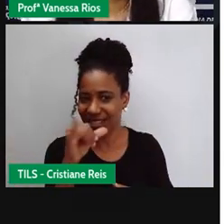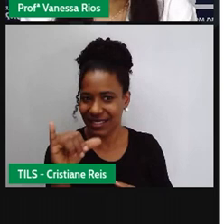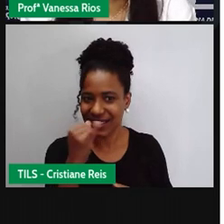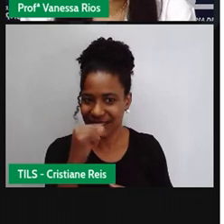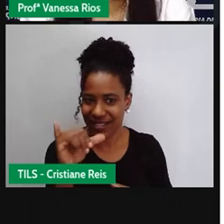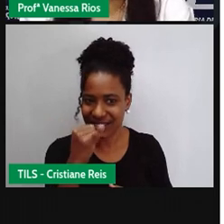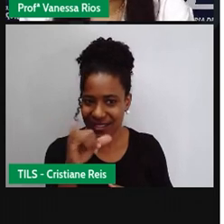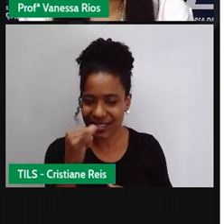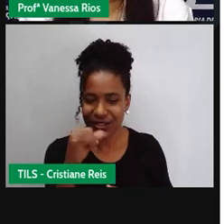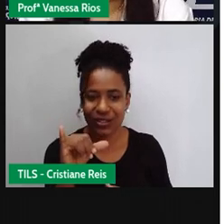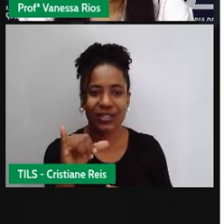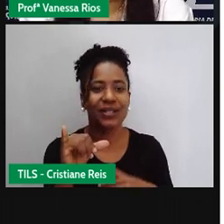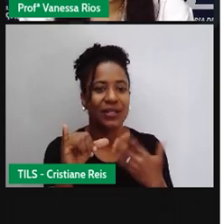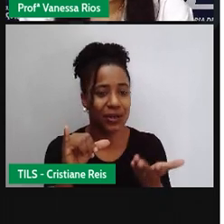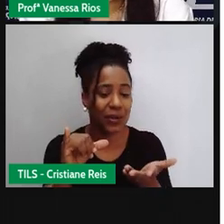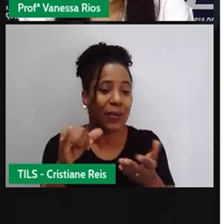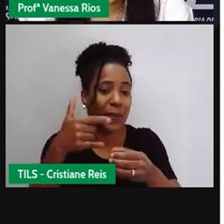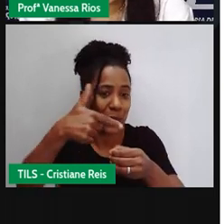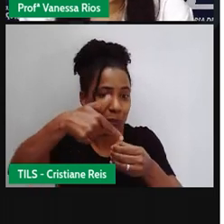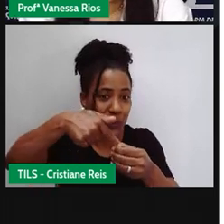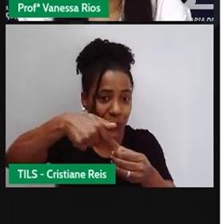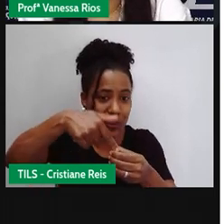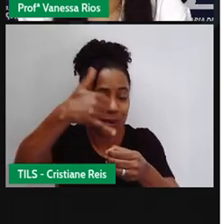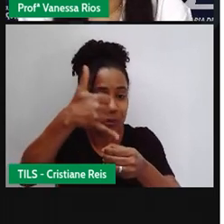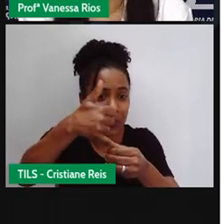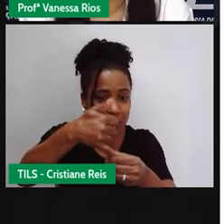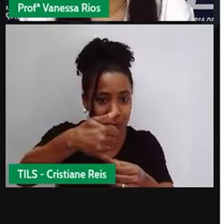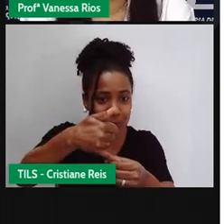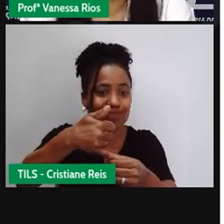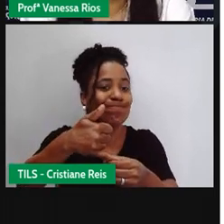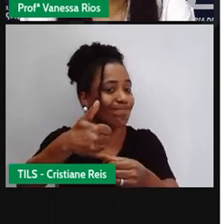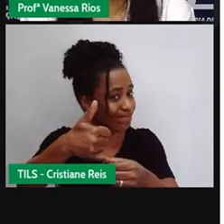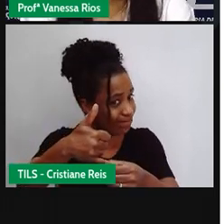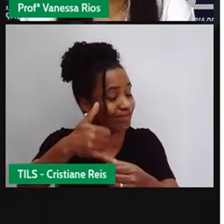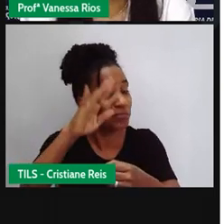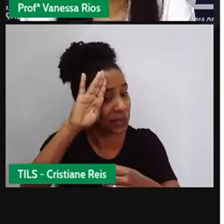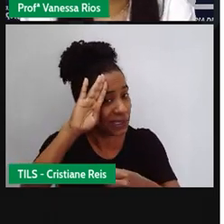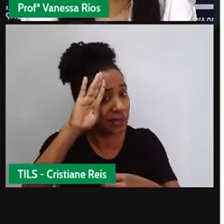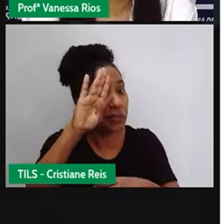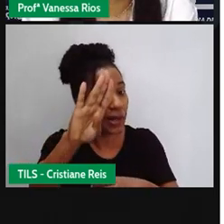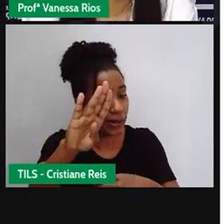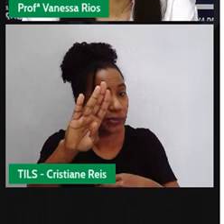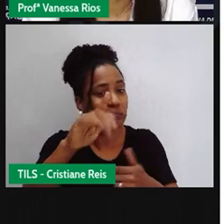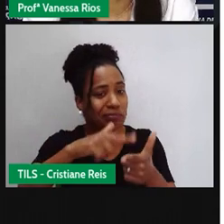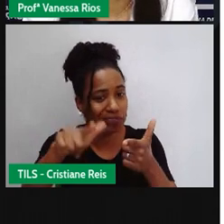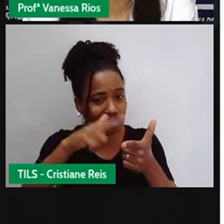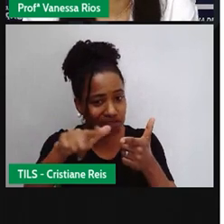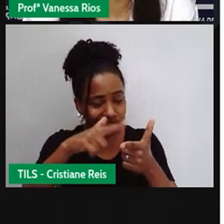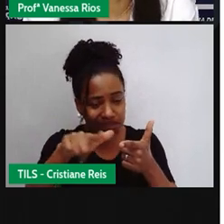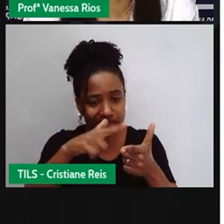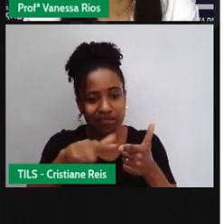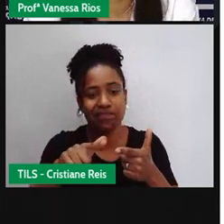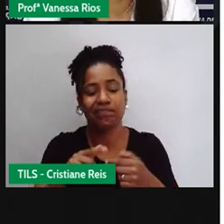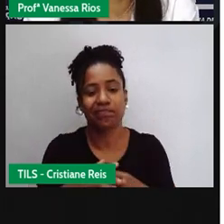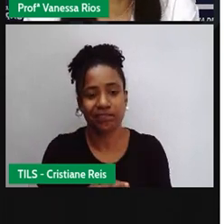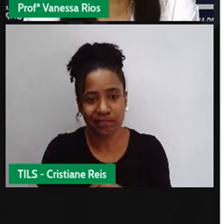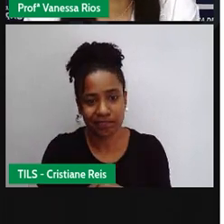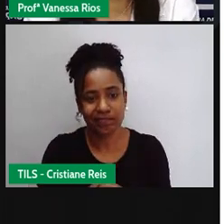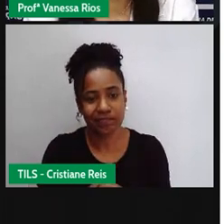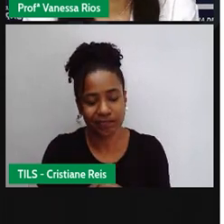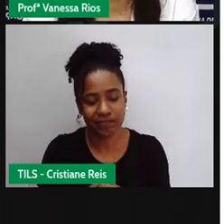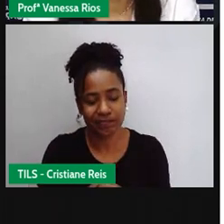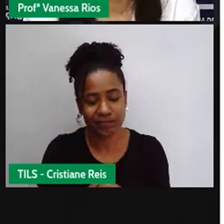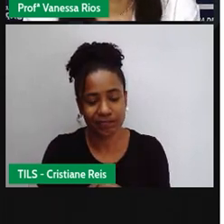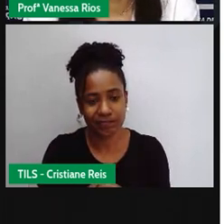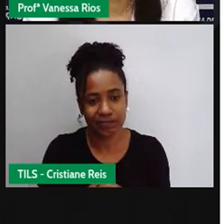gerada pelos combustíveis fósseis, né, que produzem aí um grande, tem um grande número